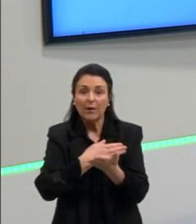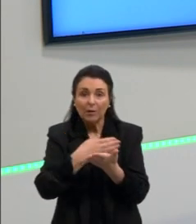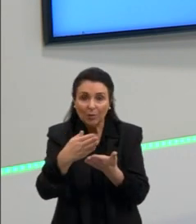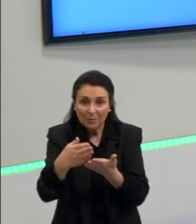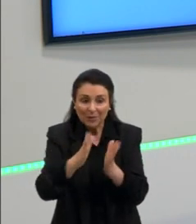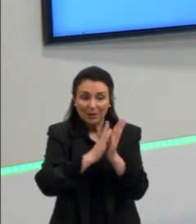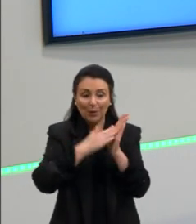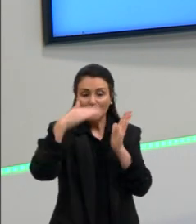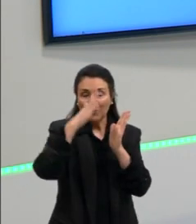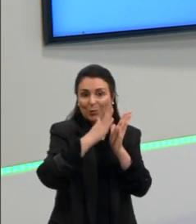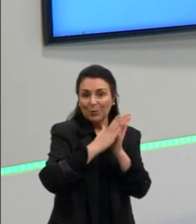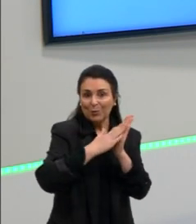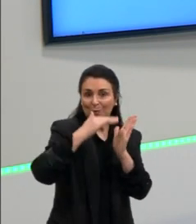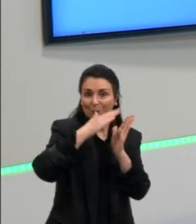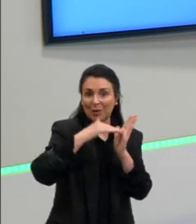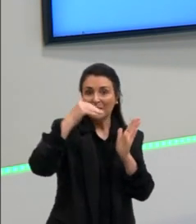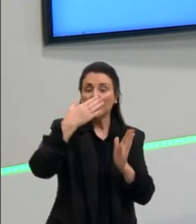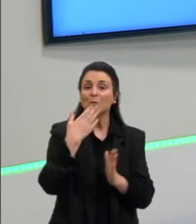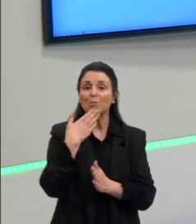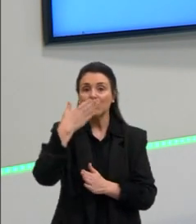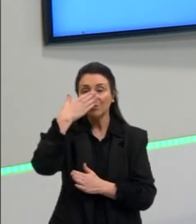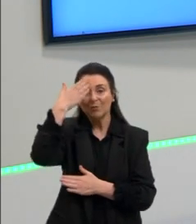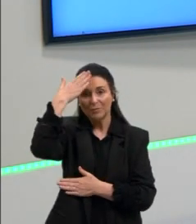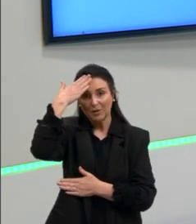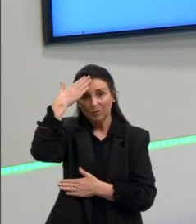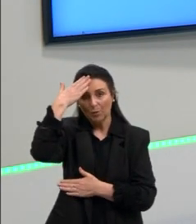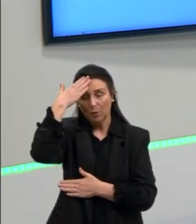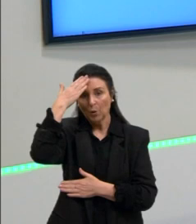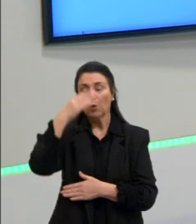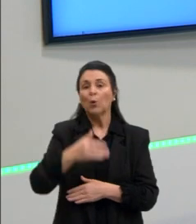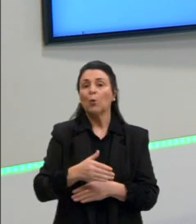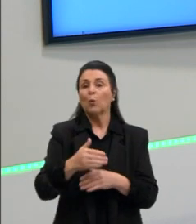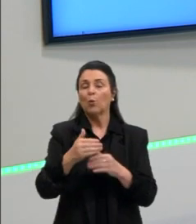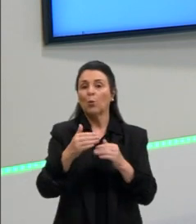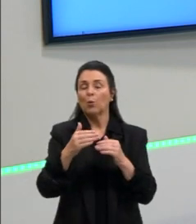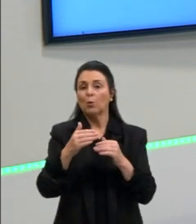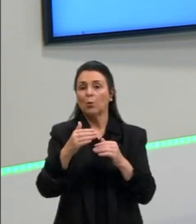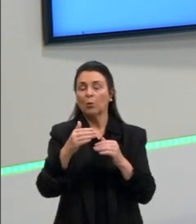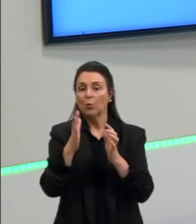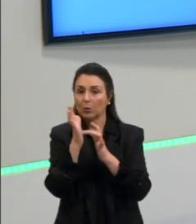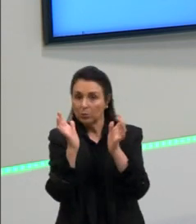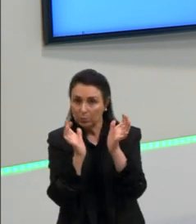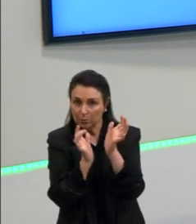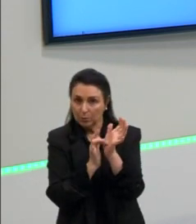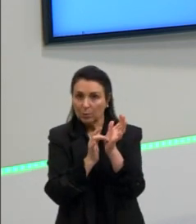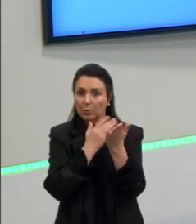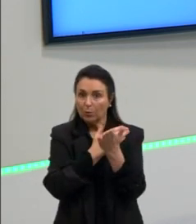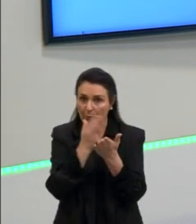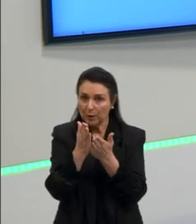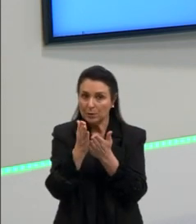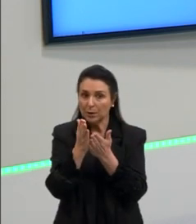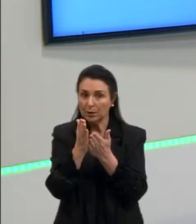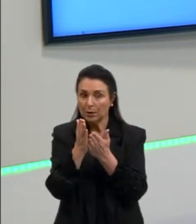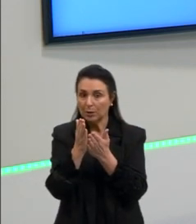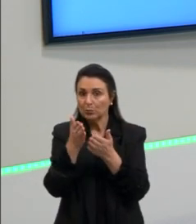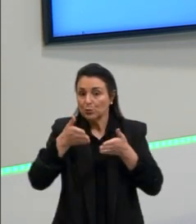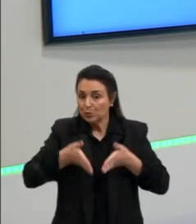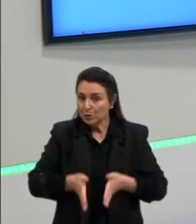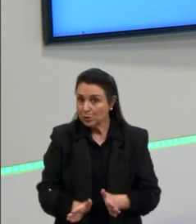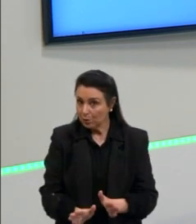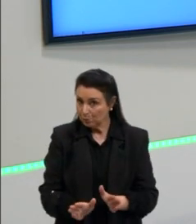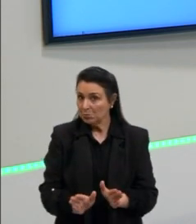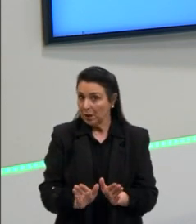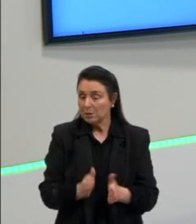calendário muçulmano. Então, o início do calendário cristão se daria no nascimento de Cristo. Os muçulmanos têm um outro